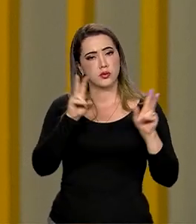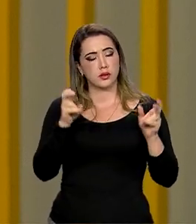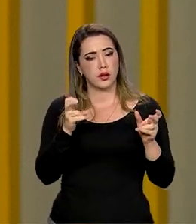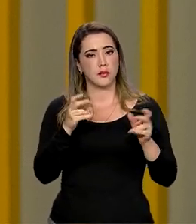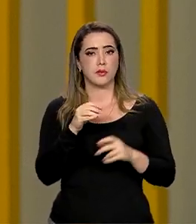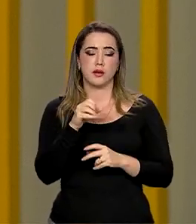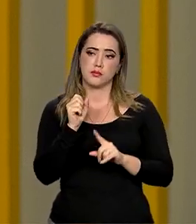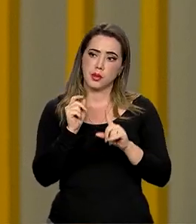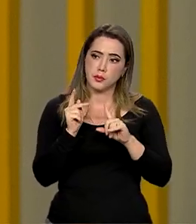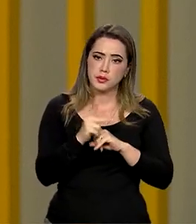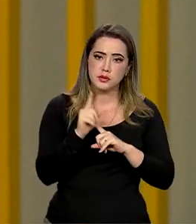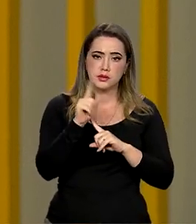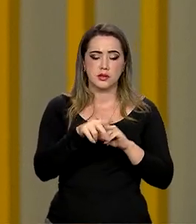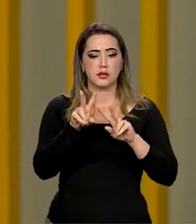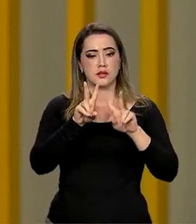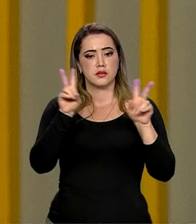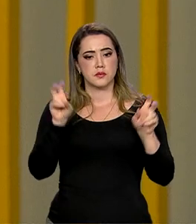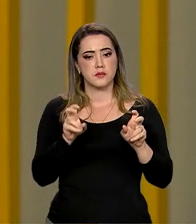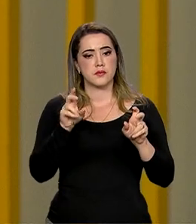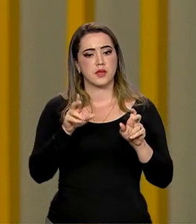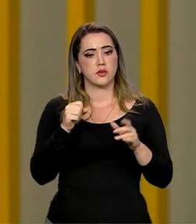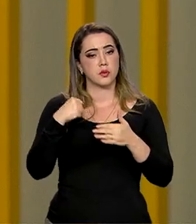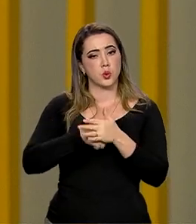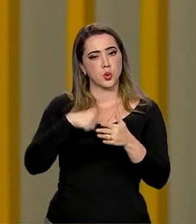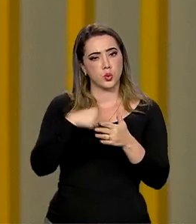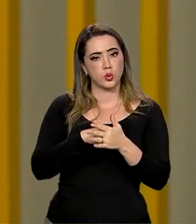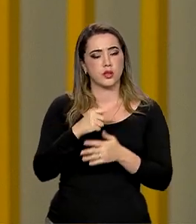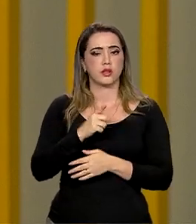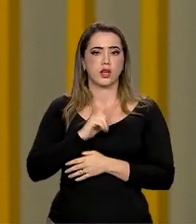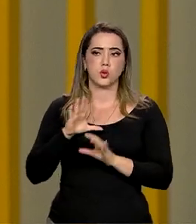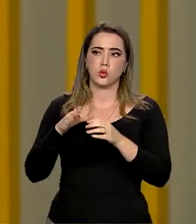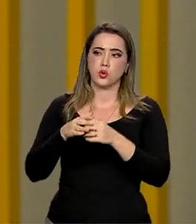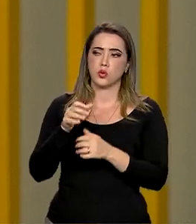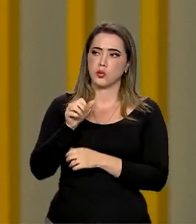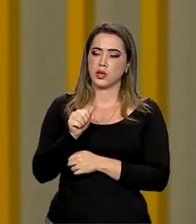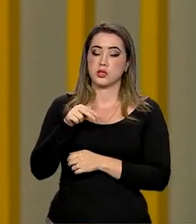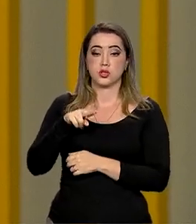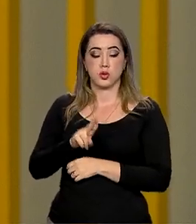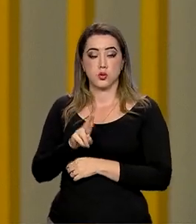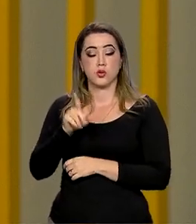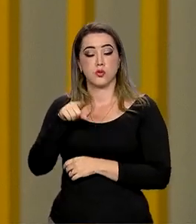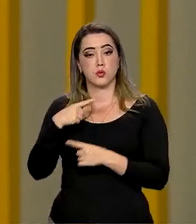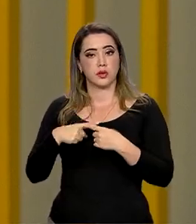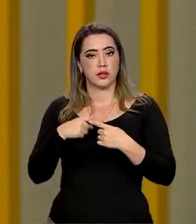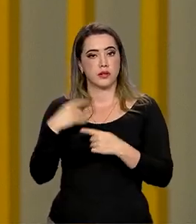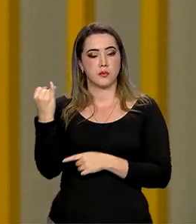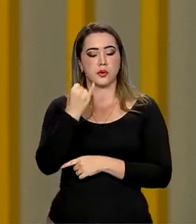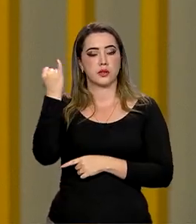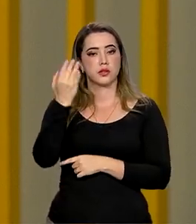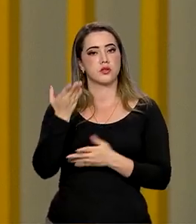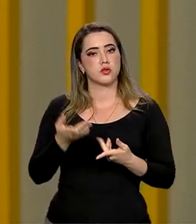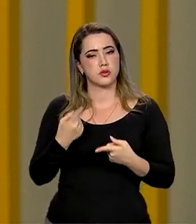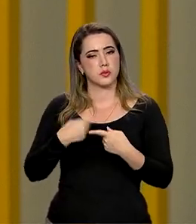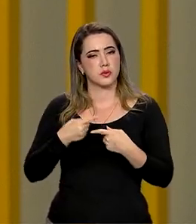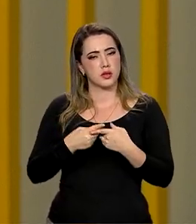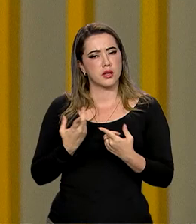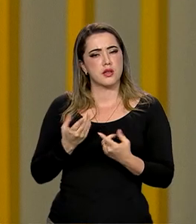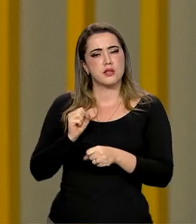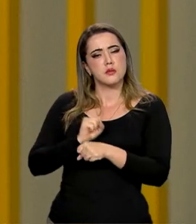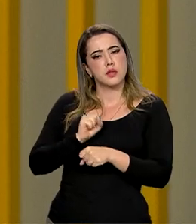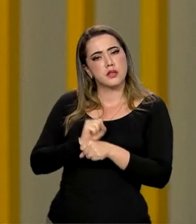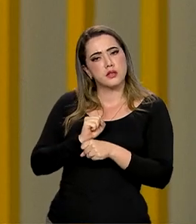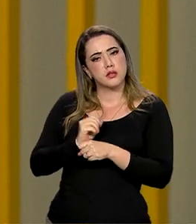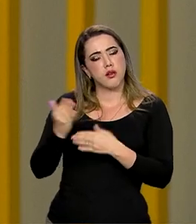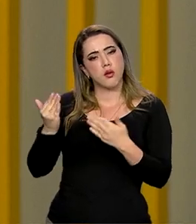matéria que tem bastante militância da advocacia, porque é uma matéria importante, e uma matéria que acaba aguardando uma